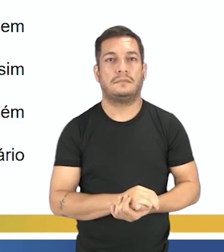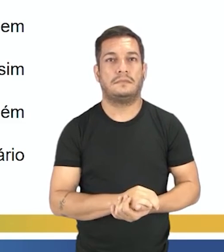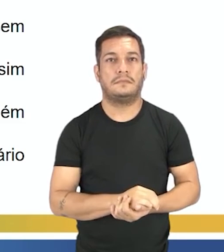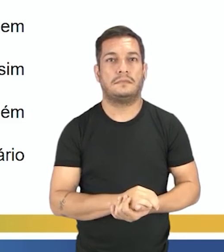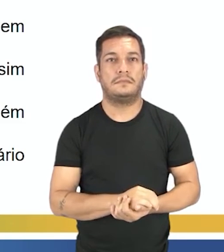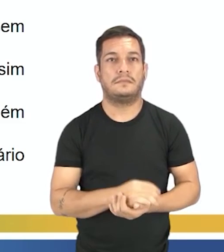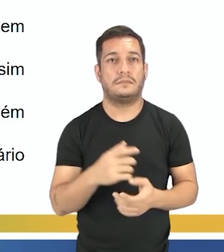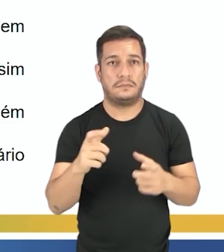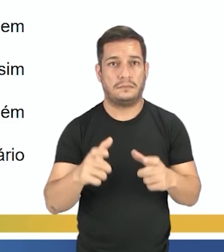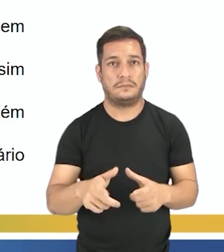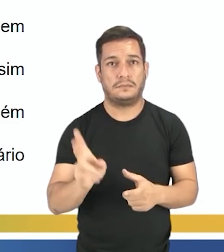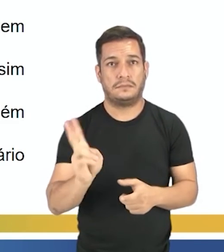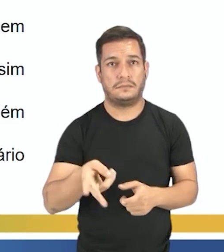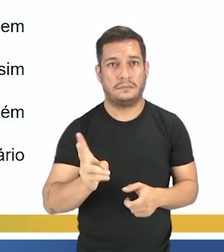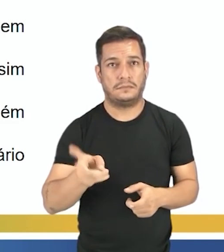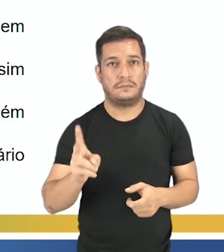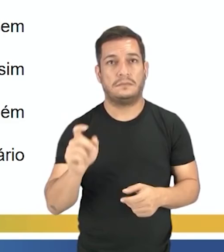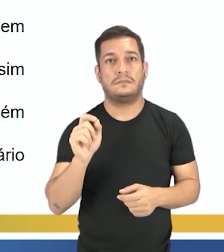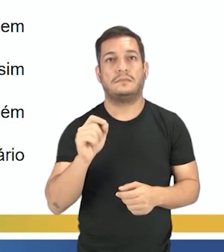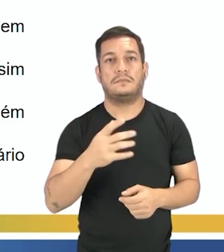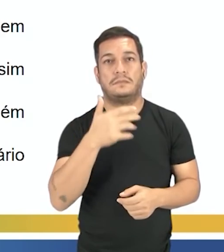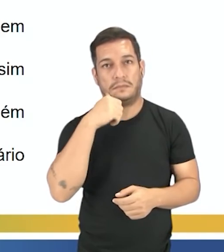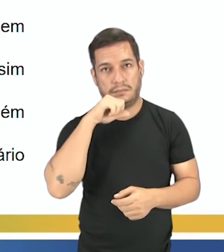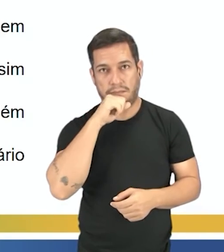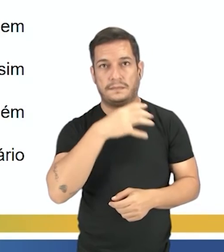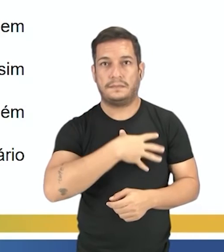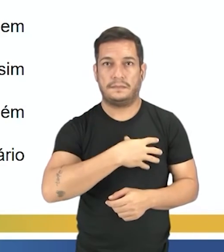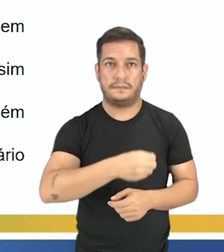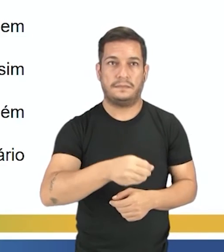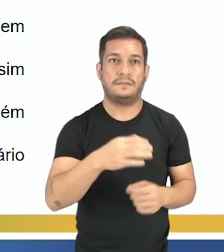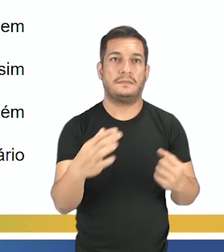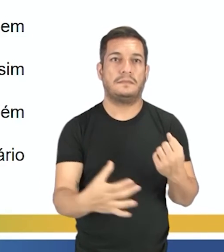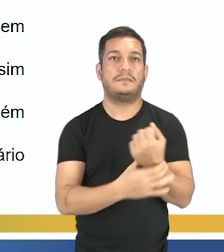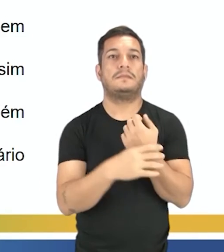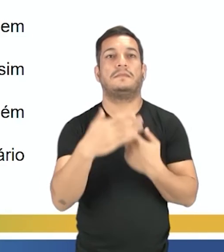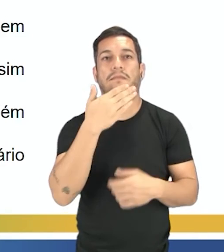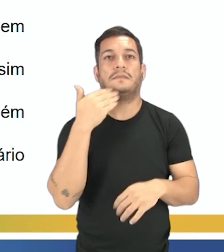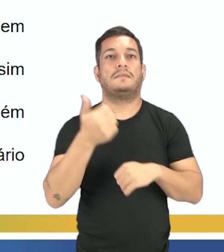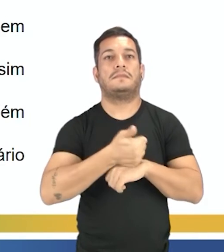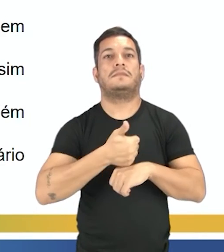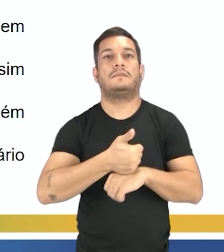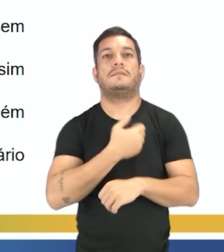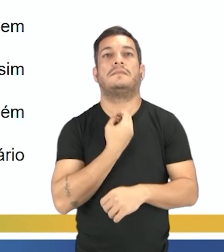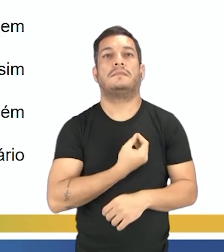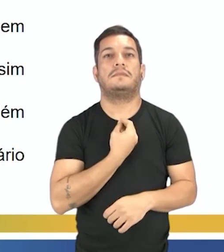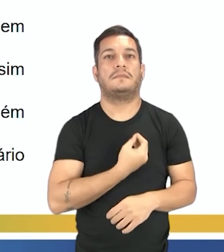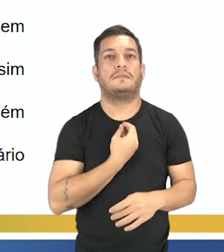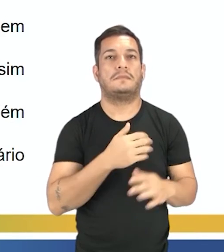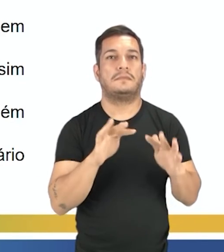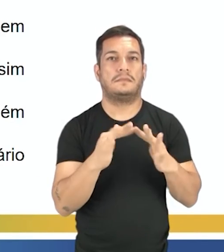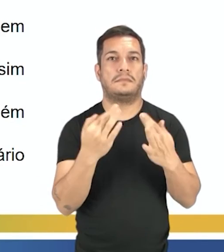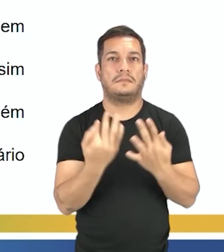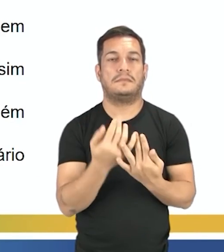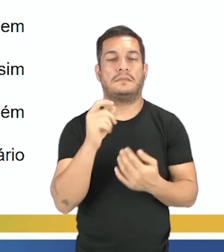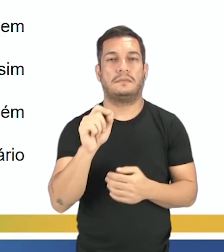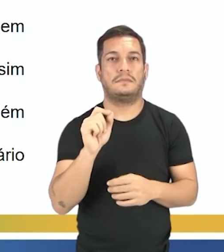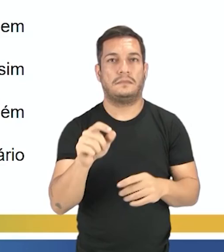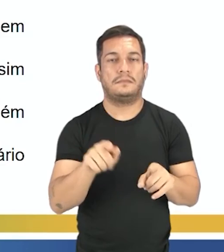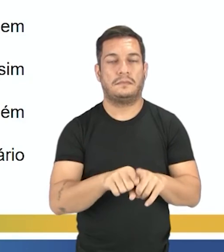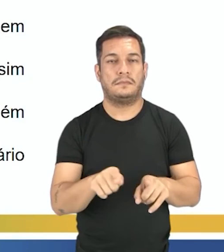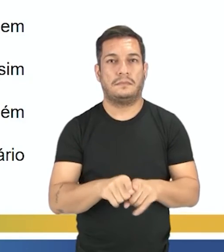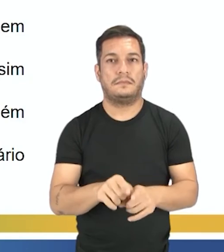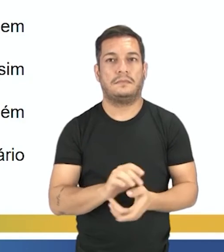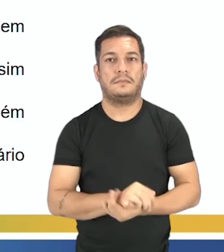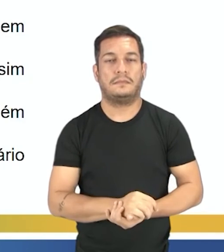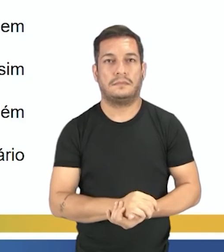em um mesmo espaço mães e filhos, garantindo assim uma melhor qualidade de vida para